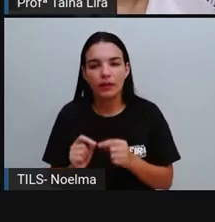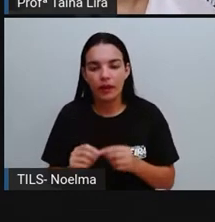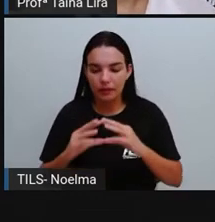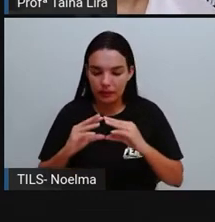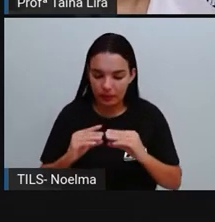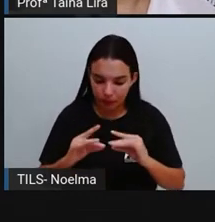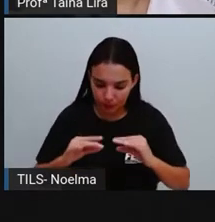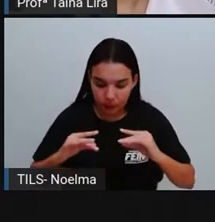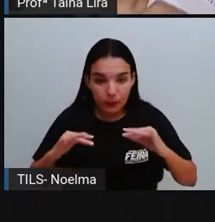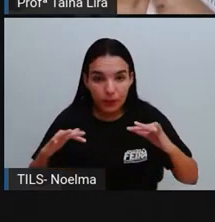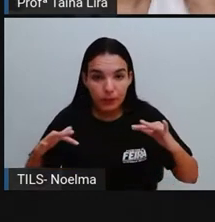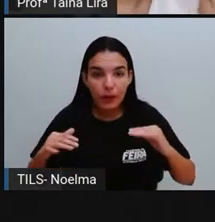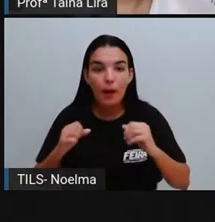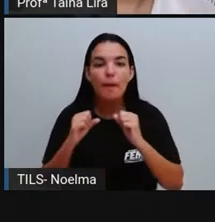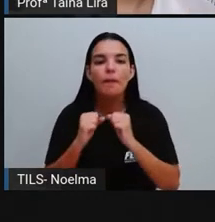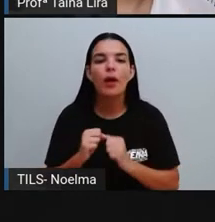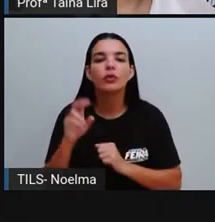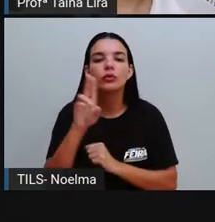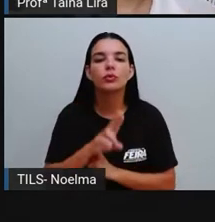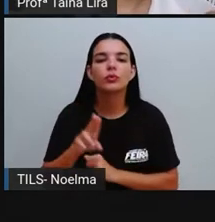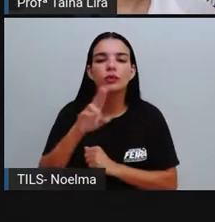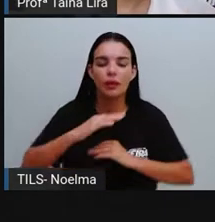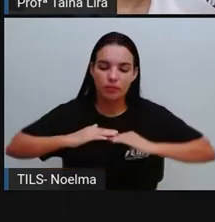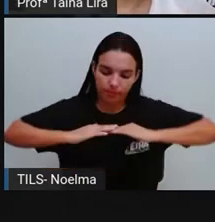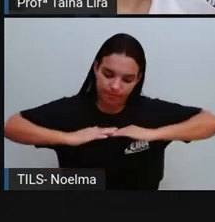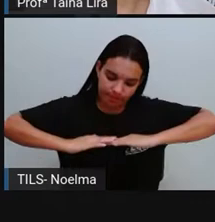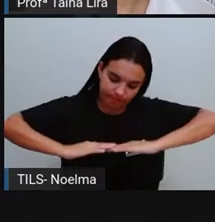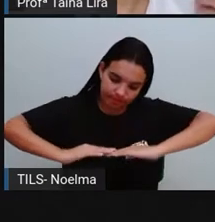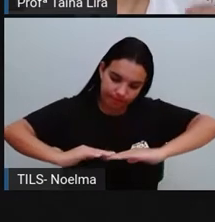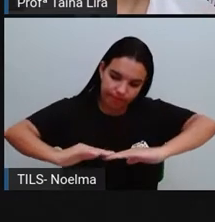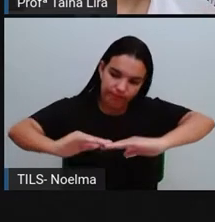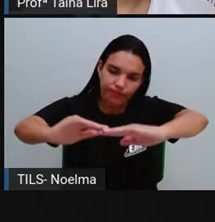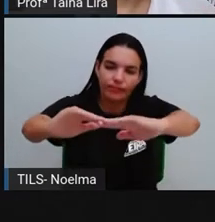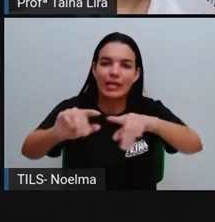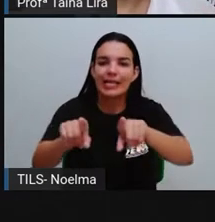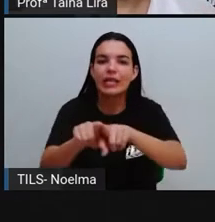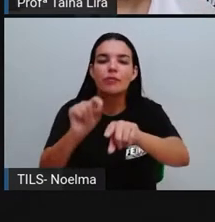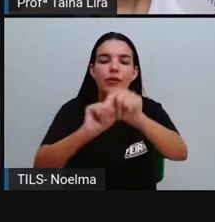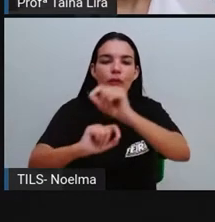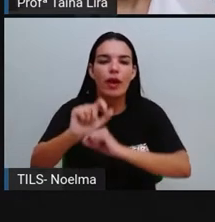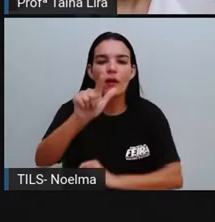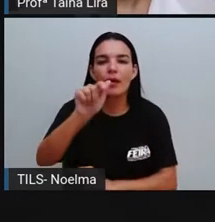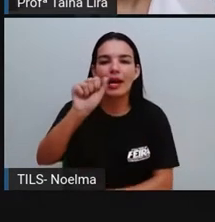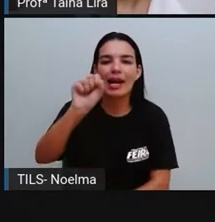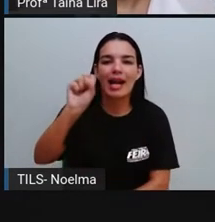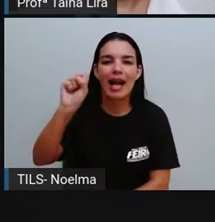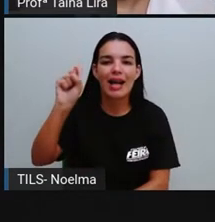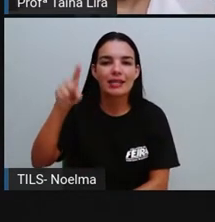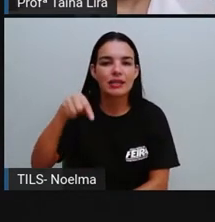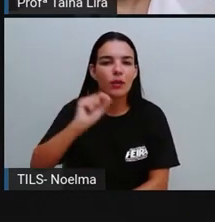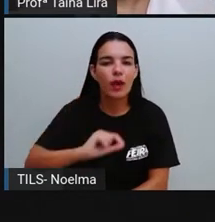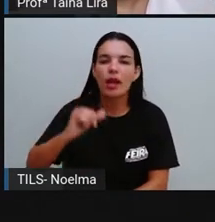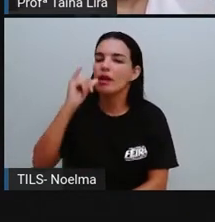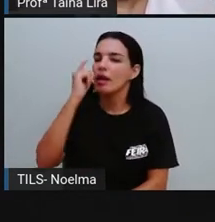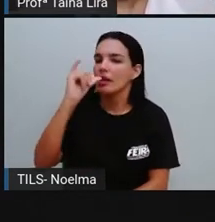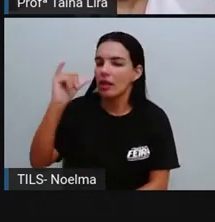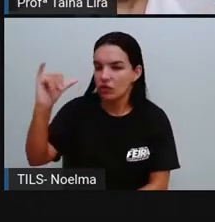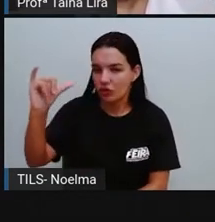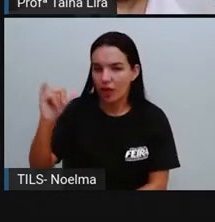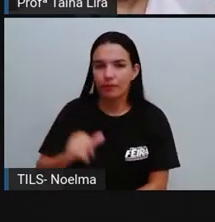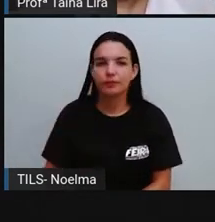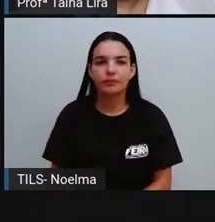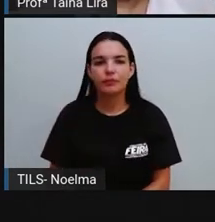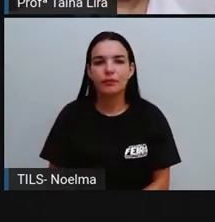pavimentação e os gases liberados são utilizados para produção de energia, tá?